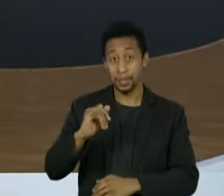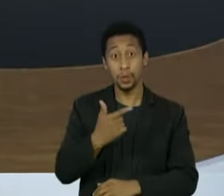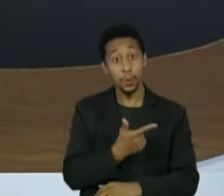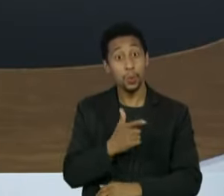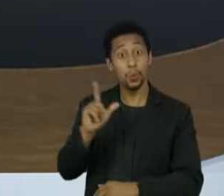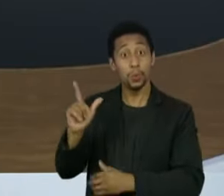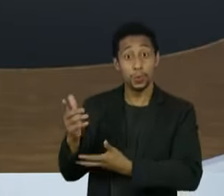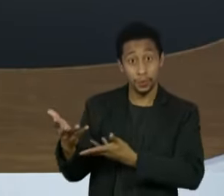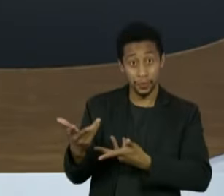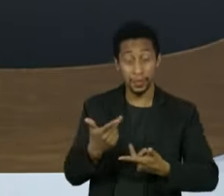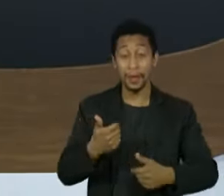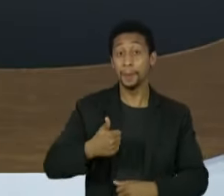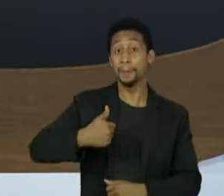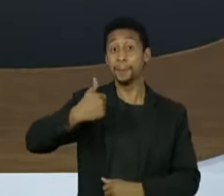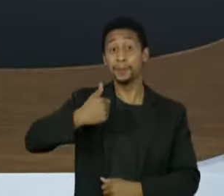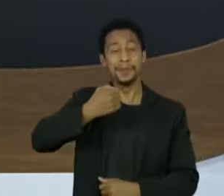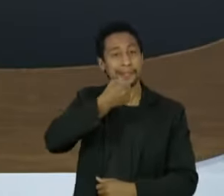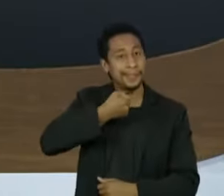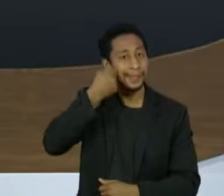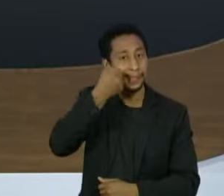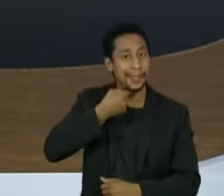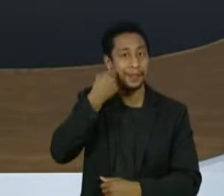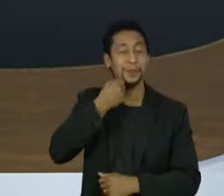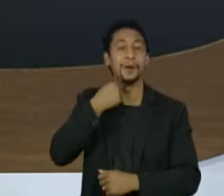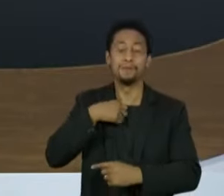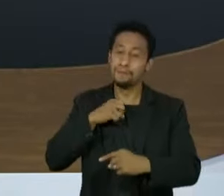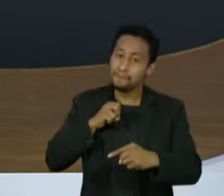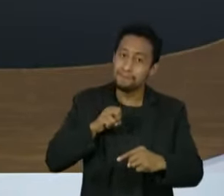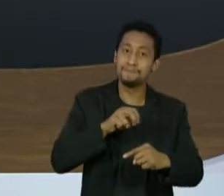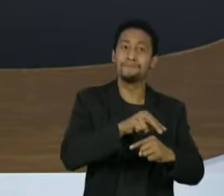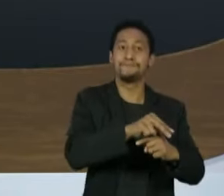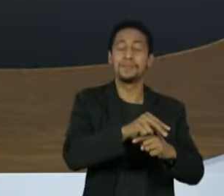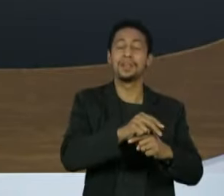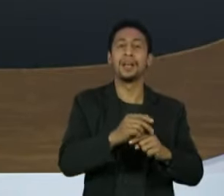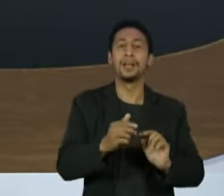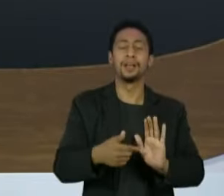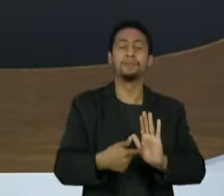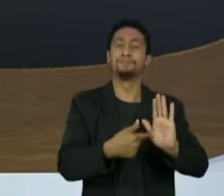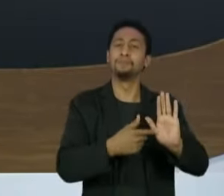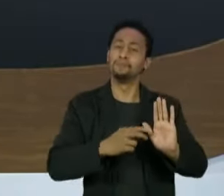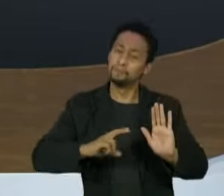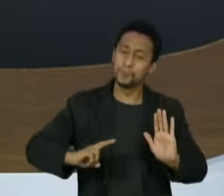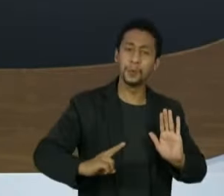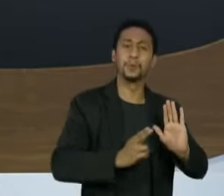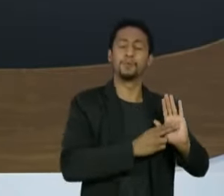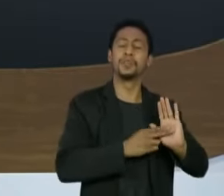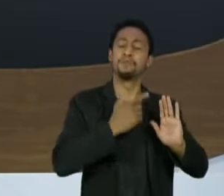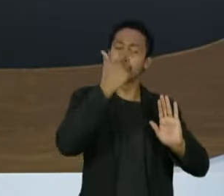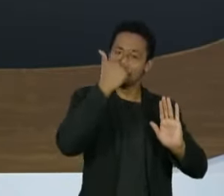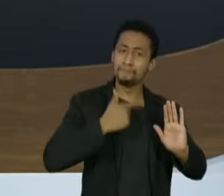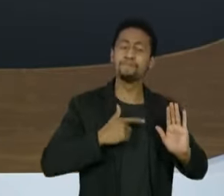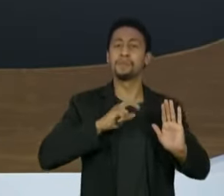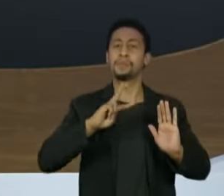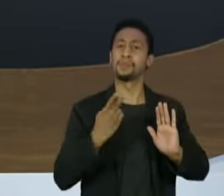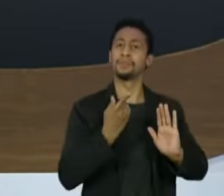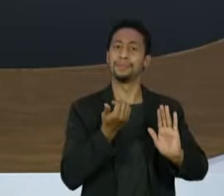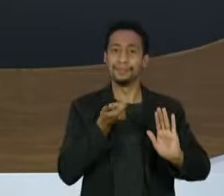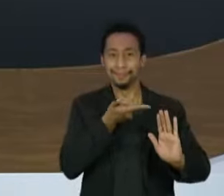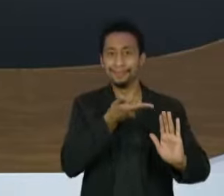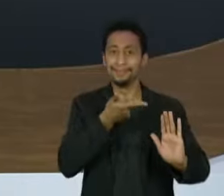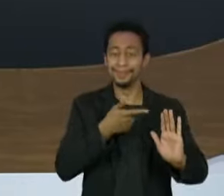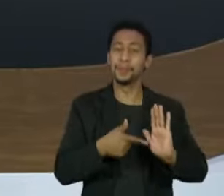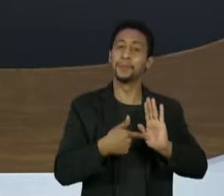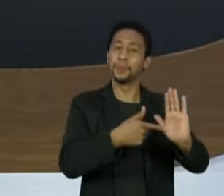outro convidado é o primeiro senador a assumir publicamente sua homossexualidade e a levar essa bandeira para a tribuna da casa.